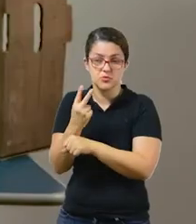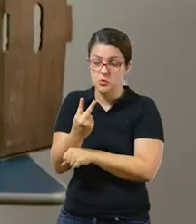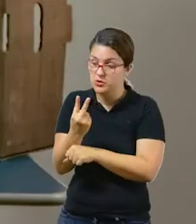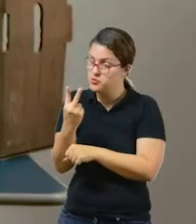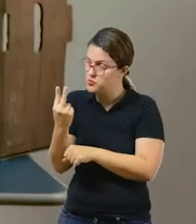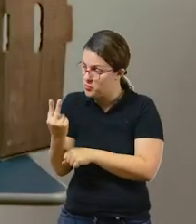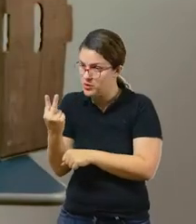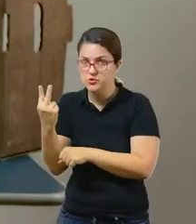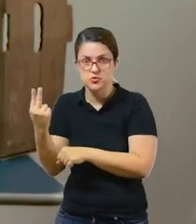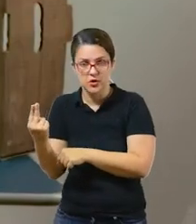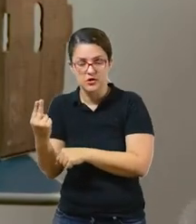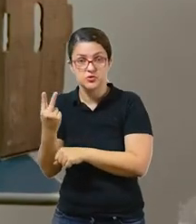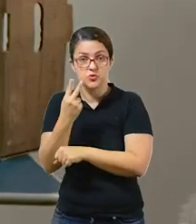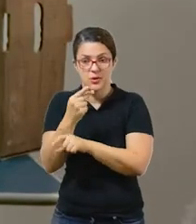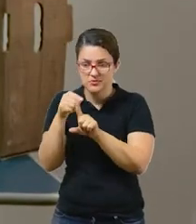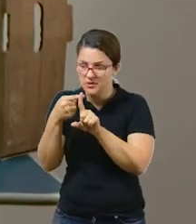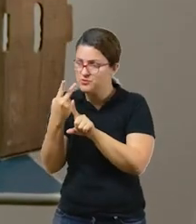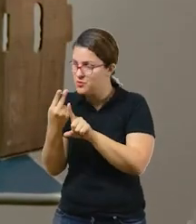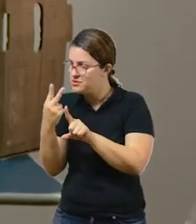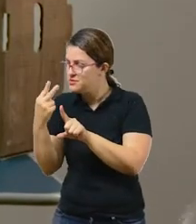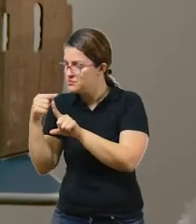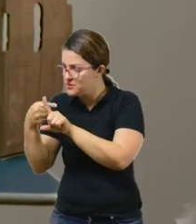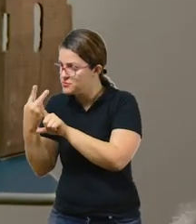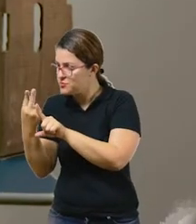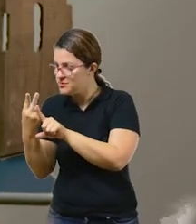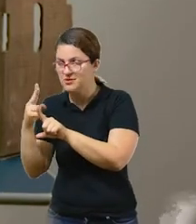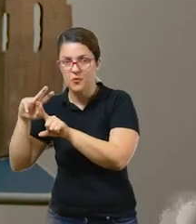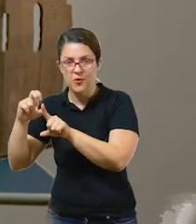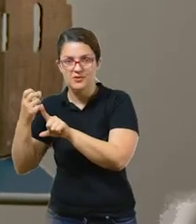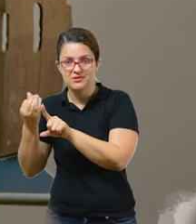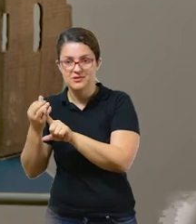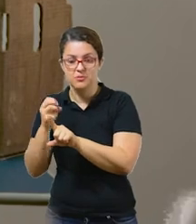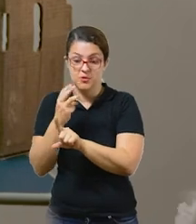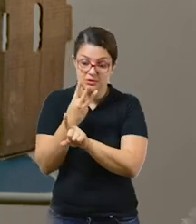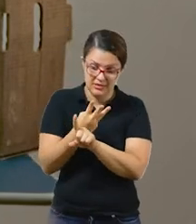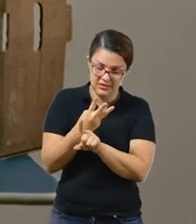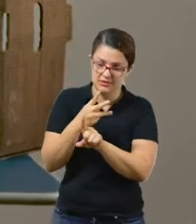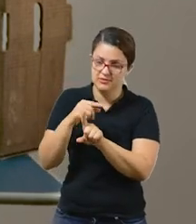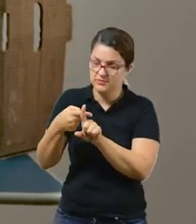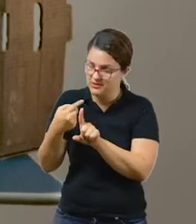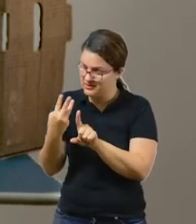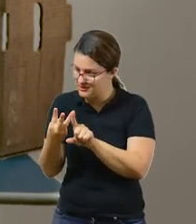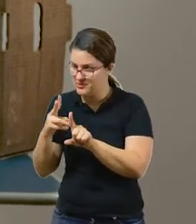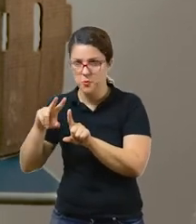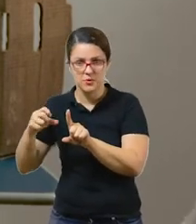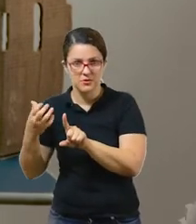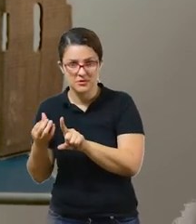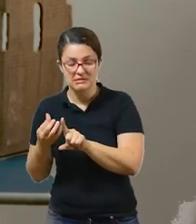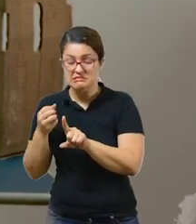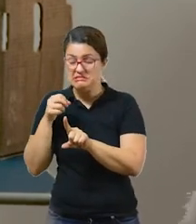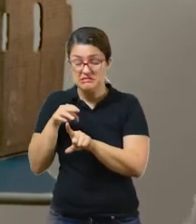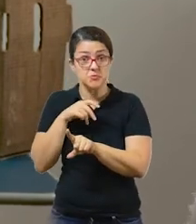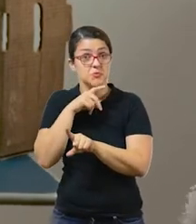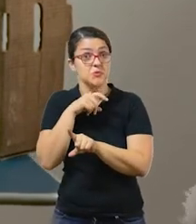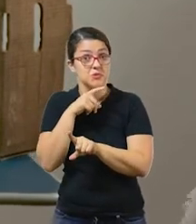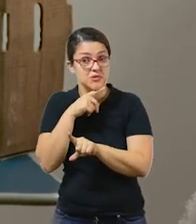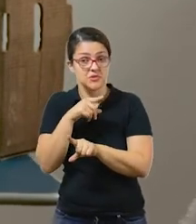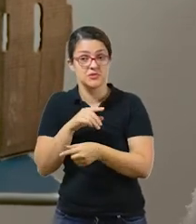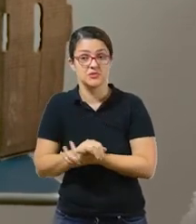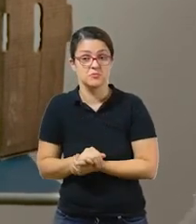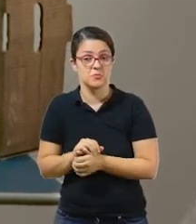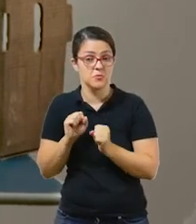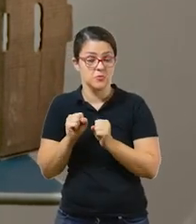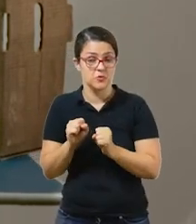dois, dois e dois. Ou eu posso utilizar três e três. Se ela ainda não consegue, você